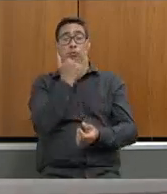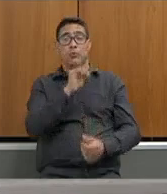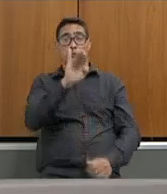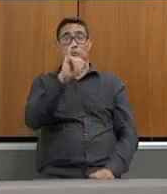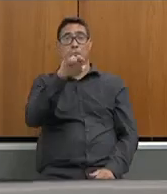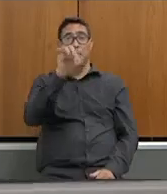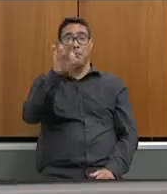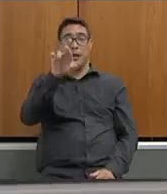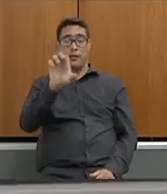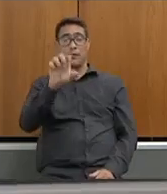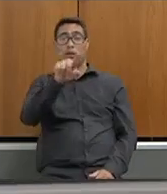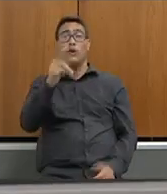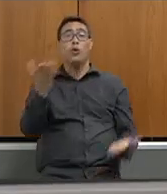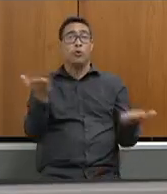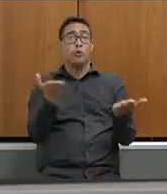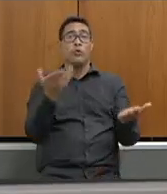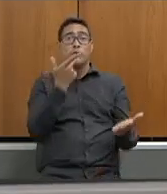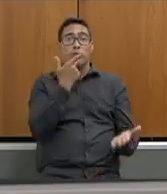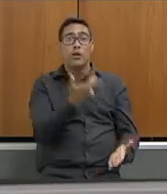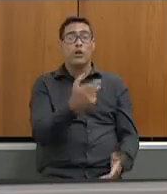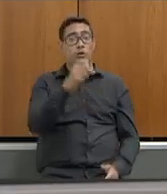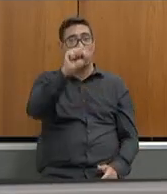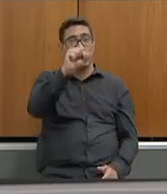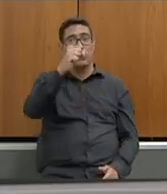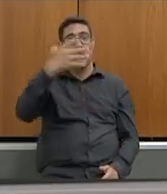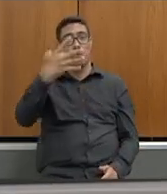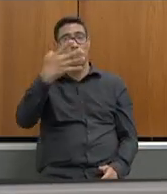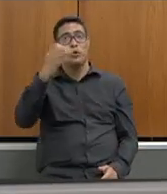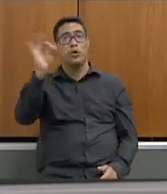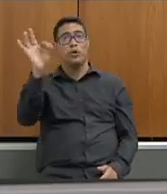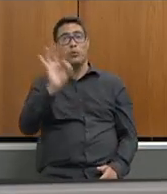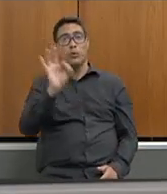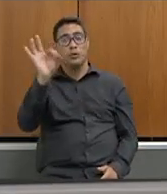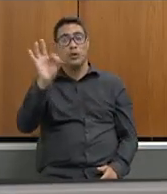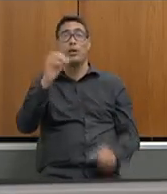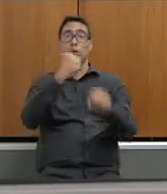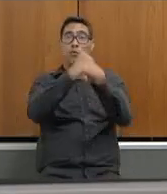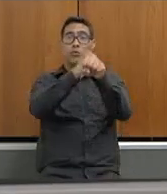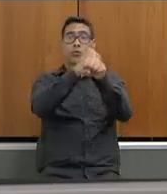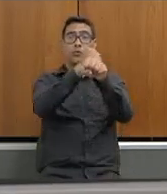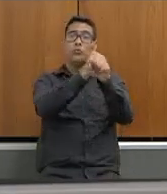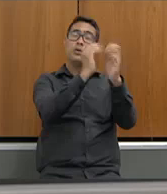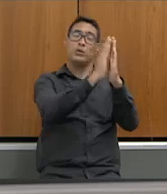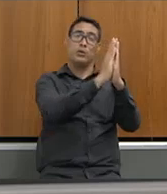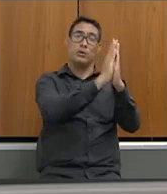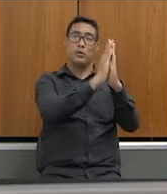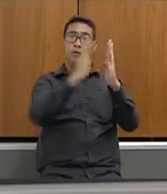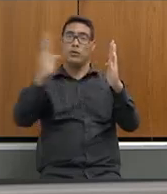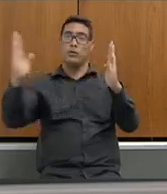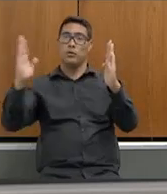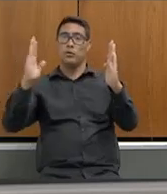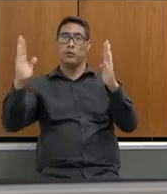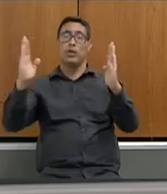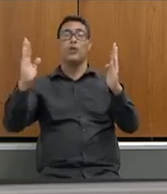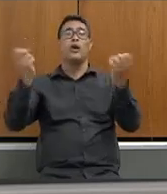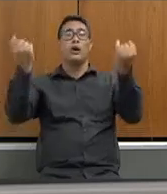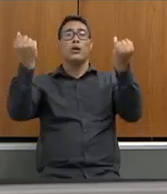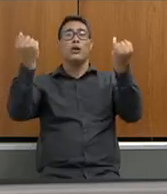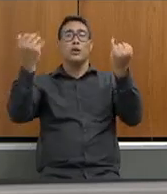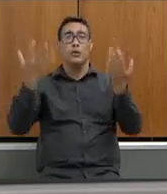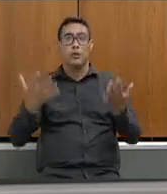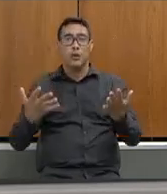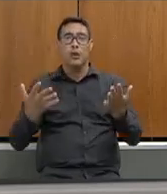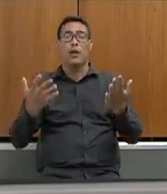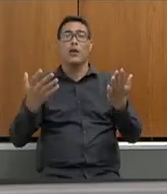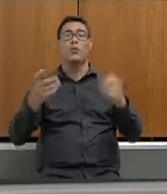falo de 84% ano tá é só uma questão de definição aí do